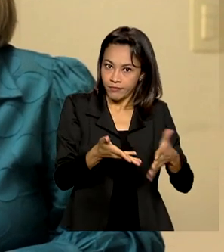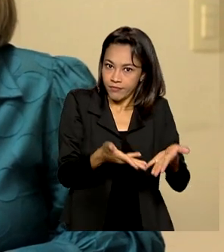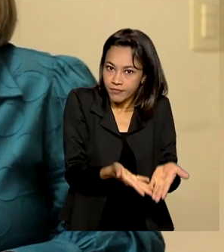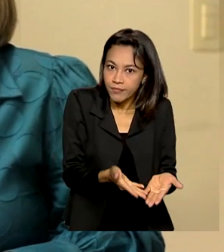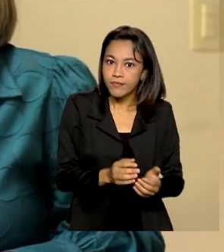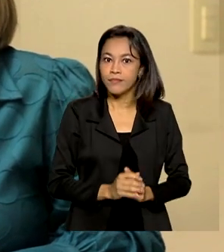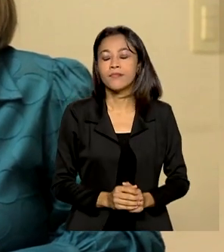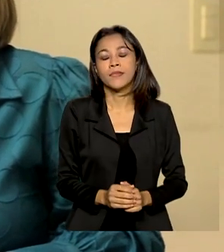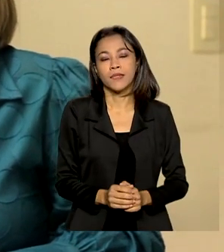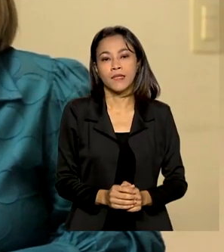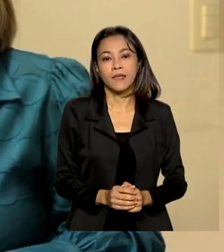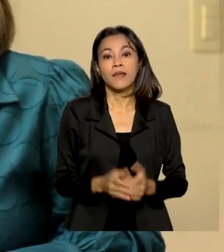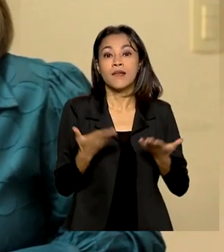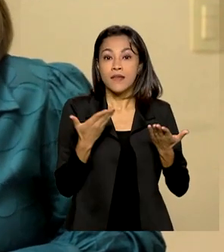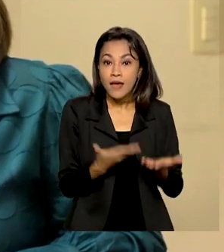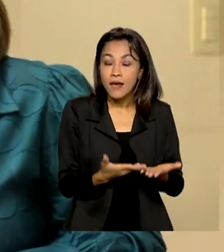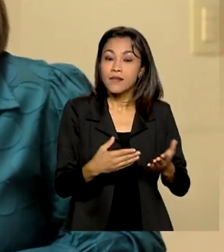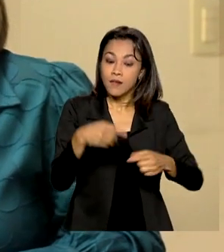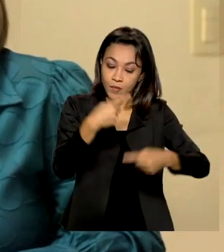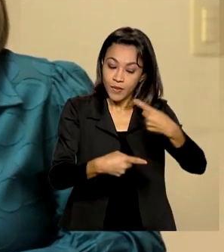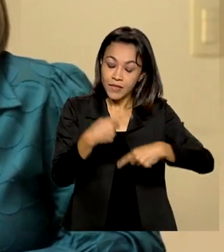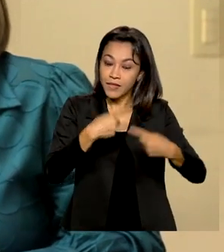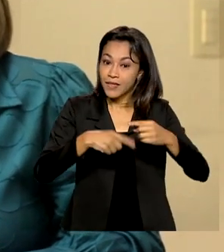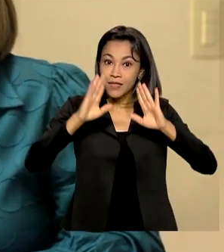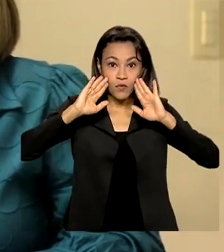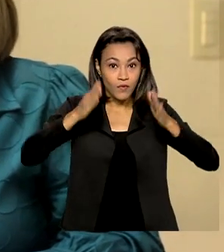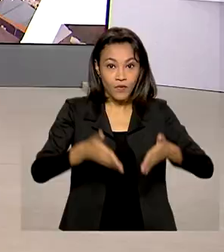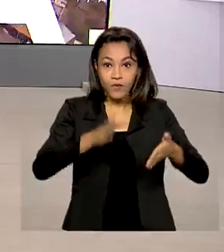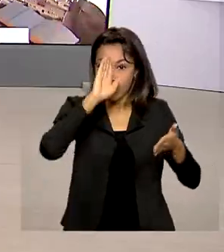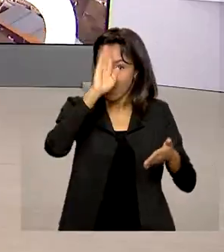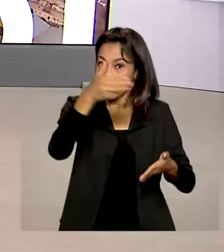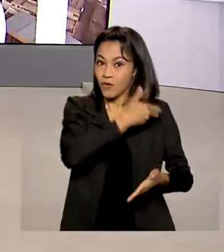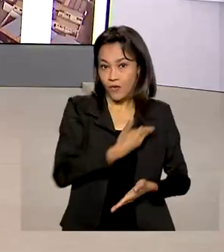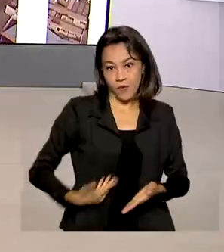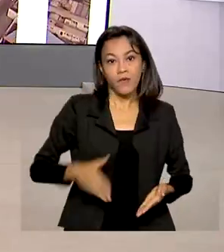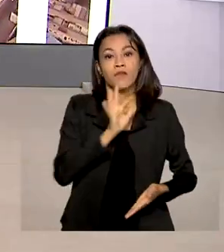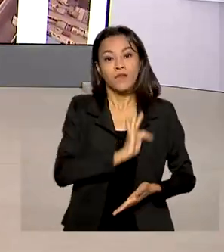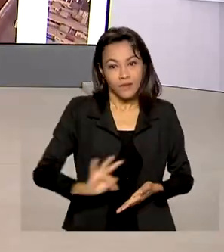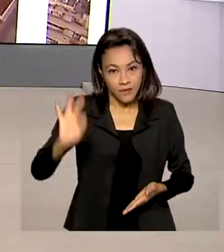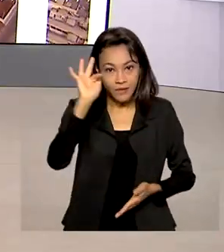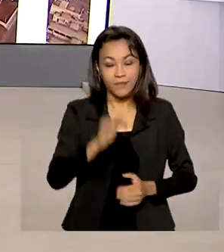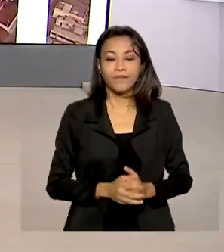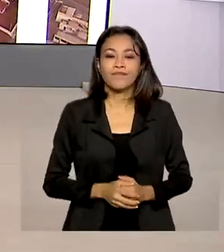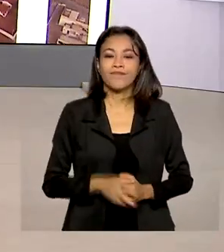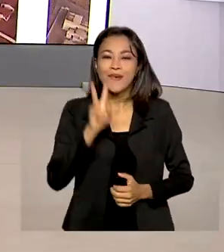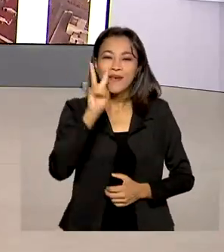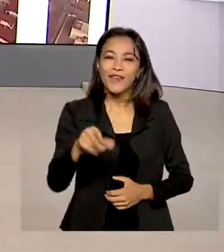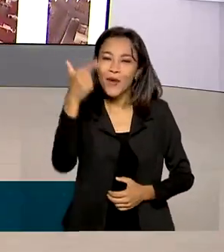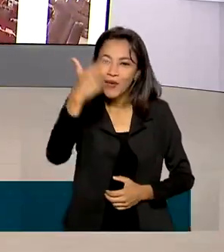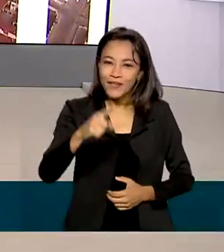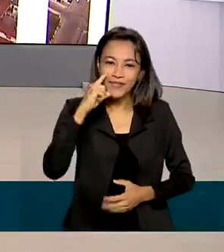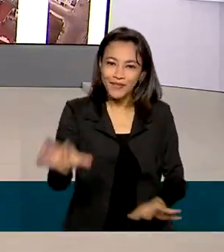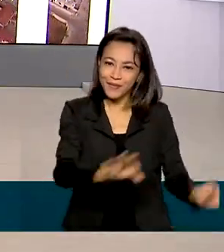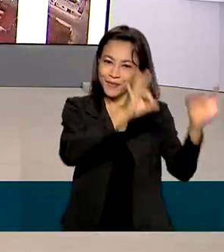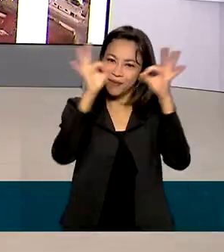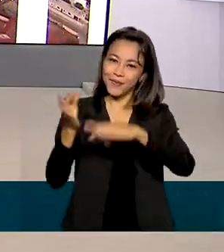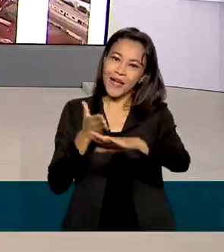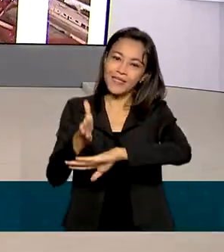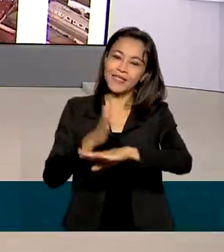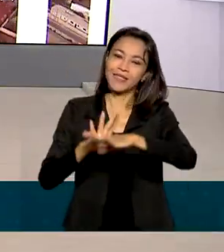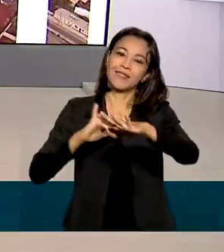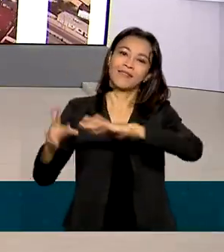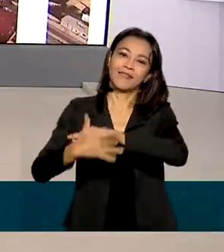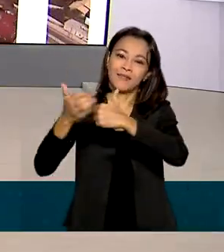prioritária do governo federal. Para rever as reportagens de hoje, acesse as nossas redes